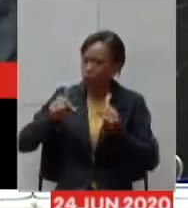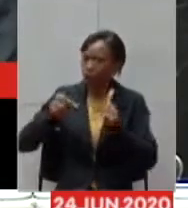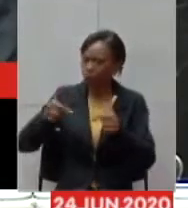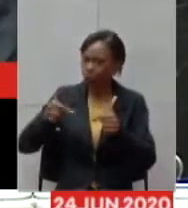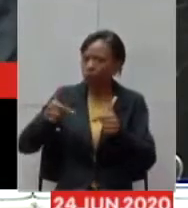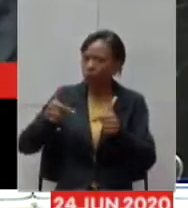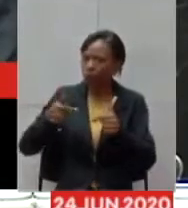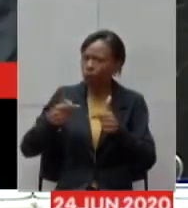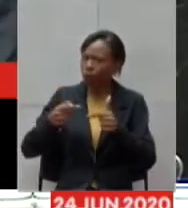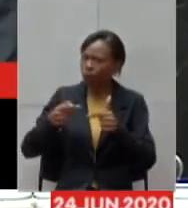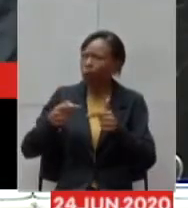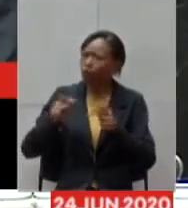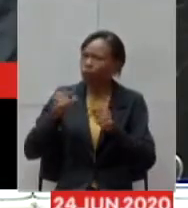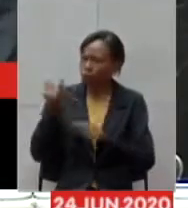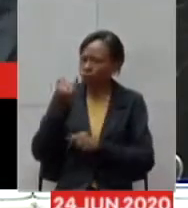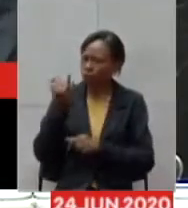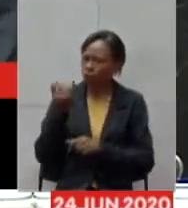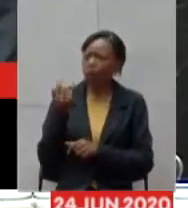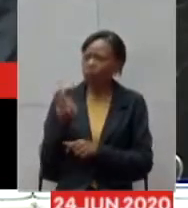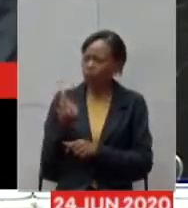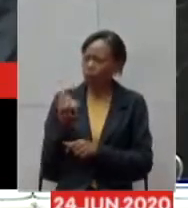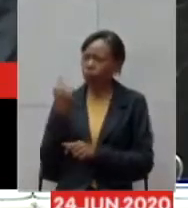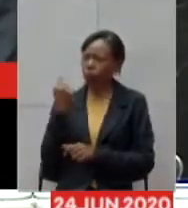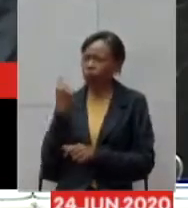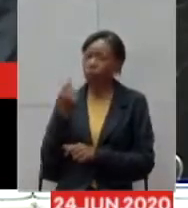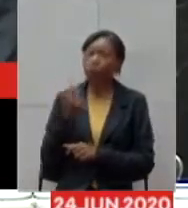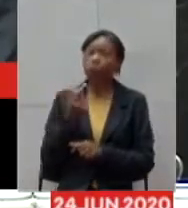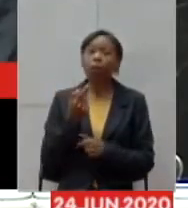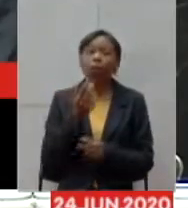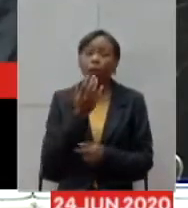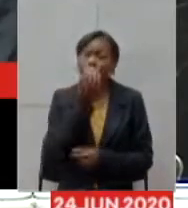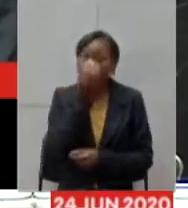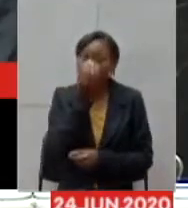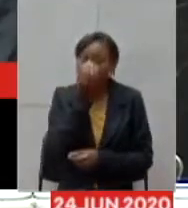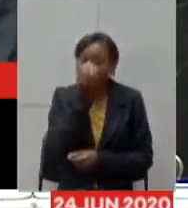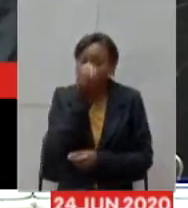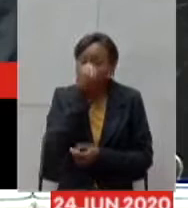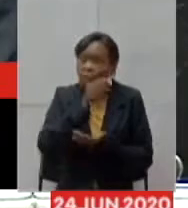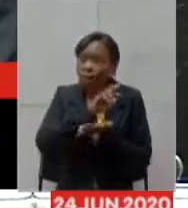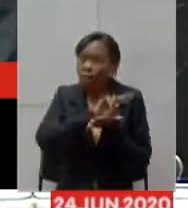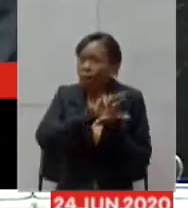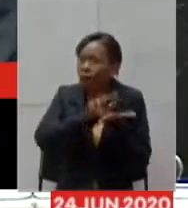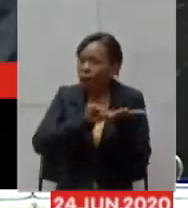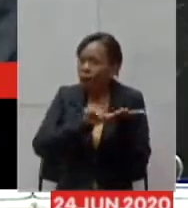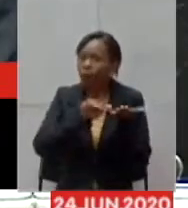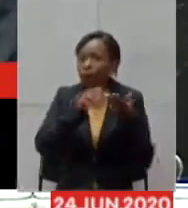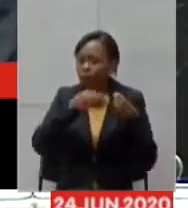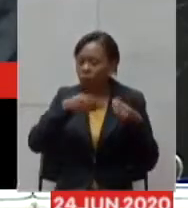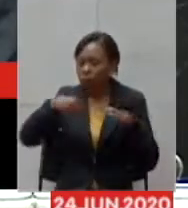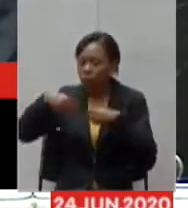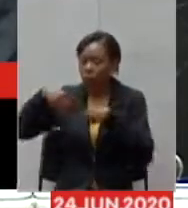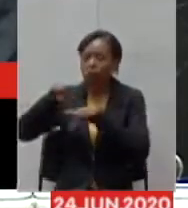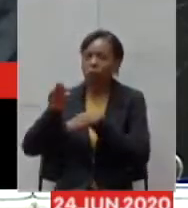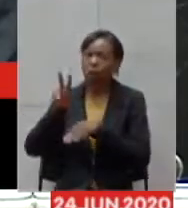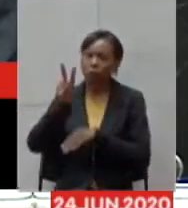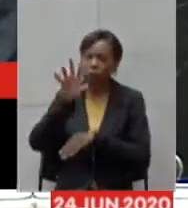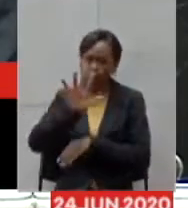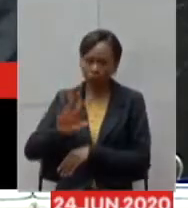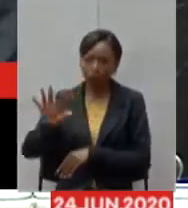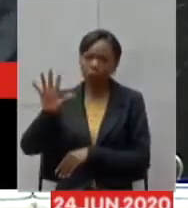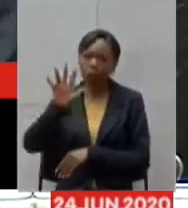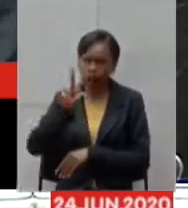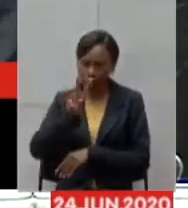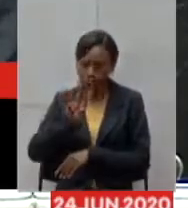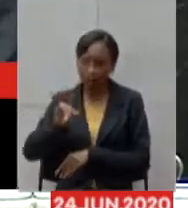atrás os respiradores que estão chegando vários deles vão para o Vale do Aço nós temos de uma forma geral